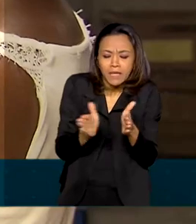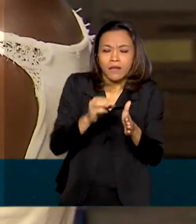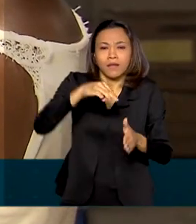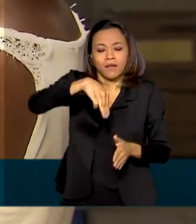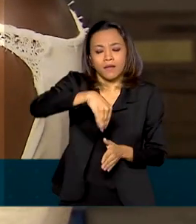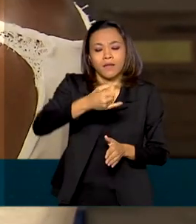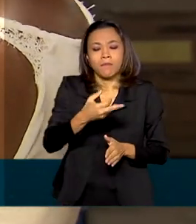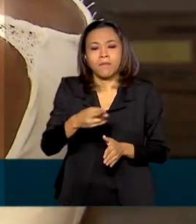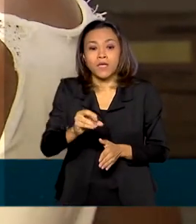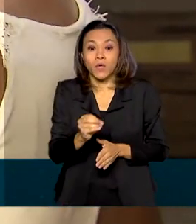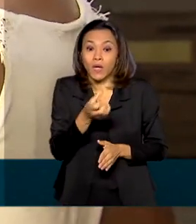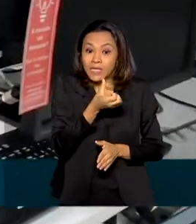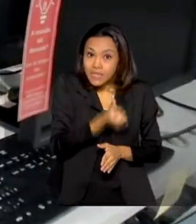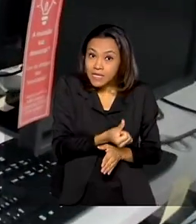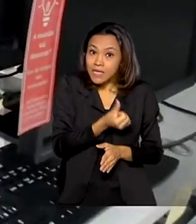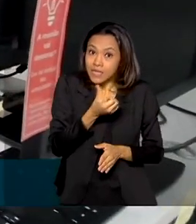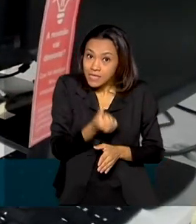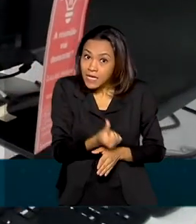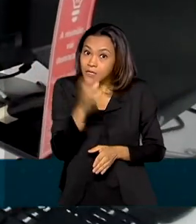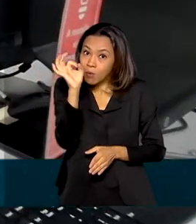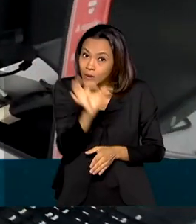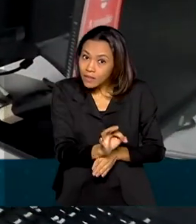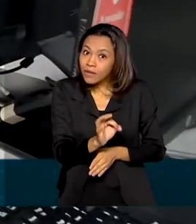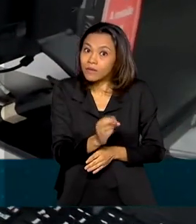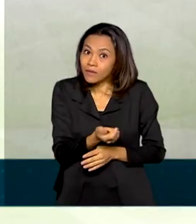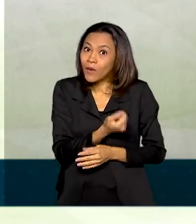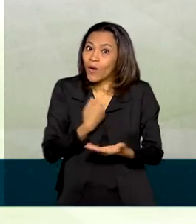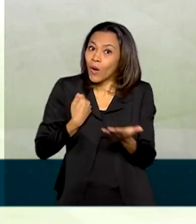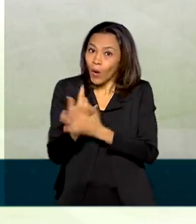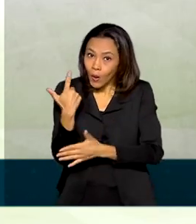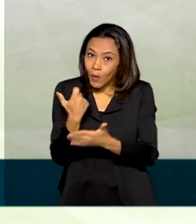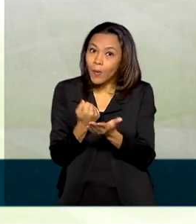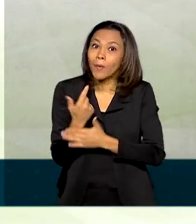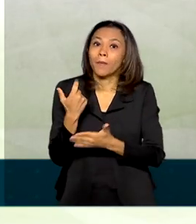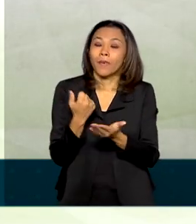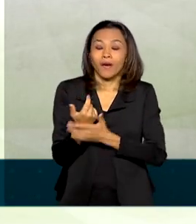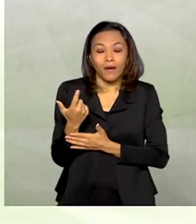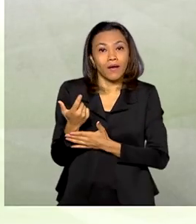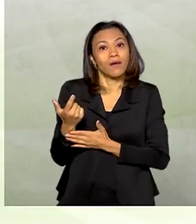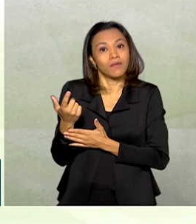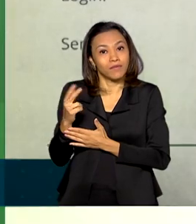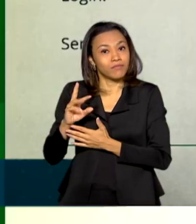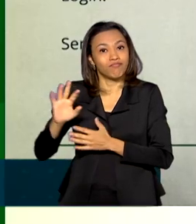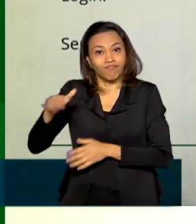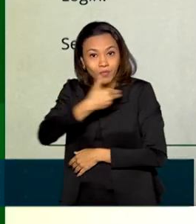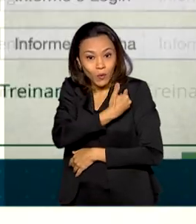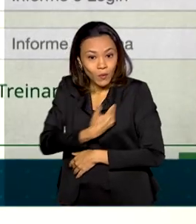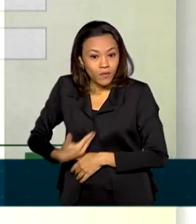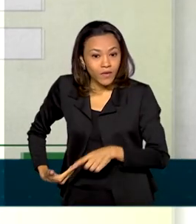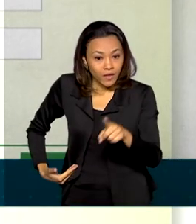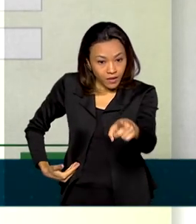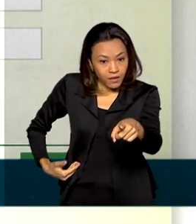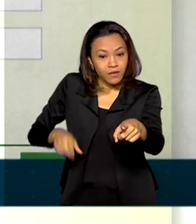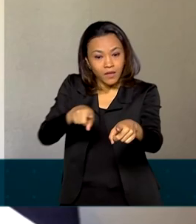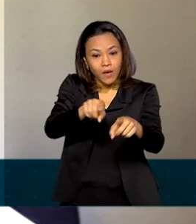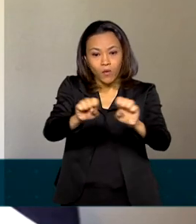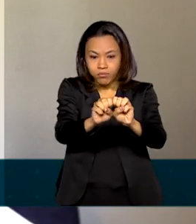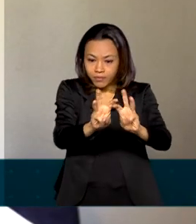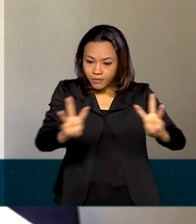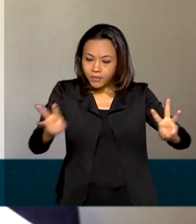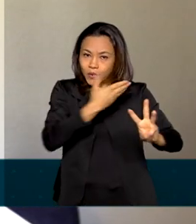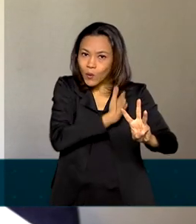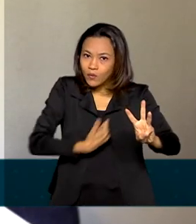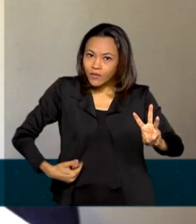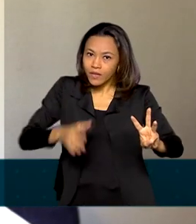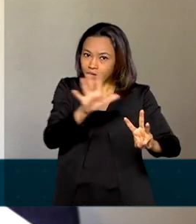% das compras públicas no ano passado no Comprasnet, o portal de compras do governo federal. O